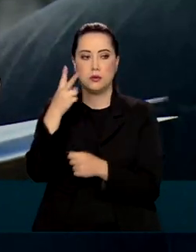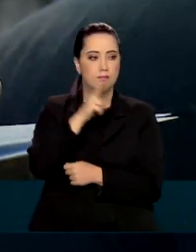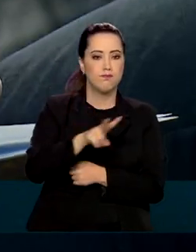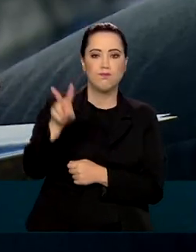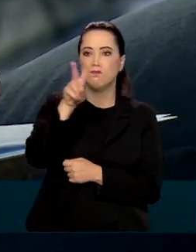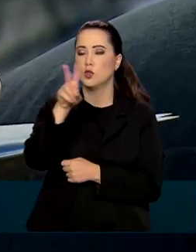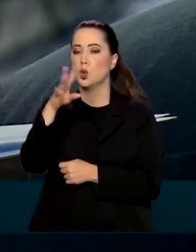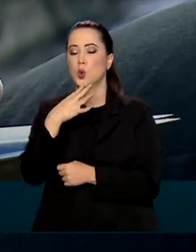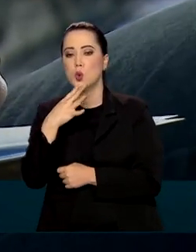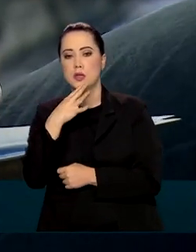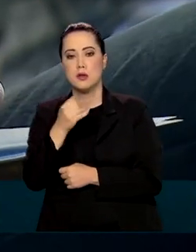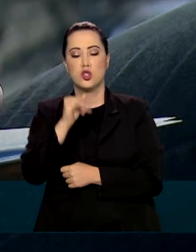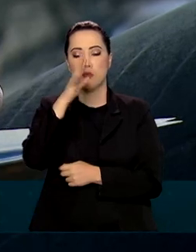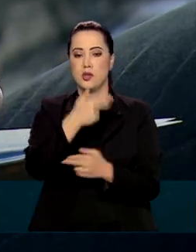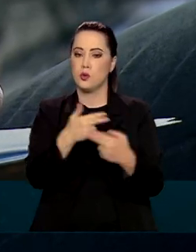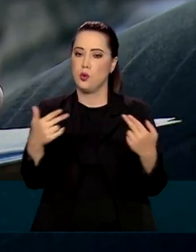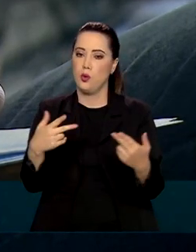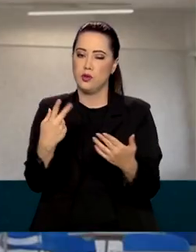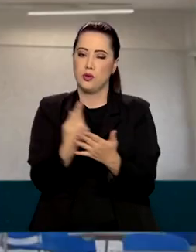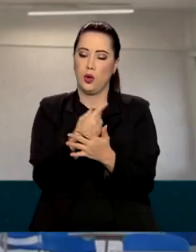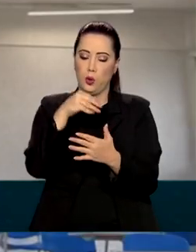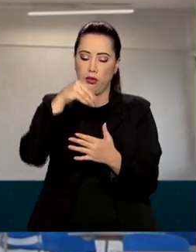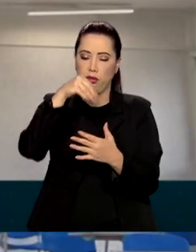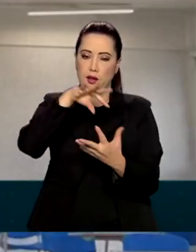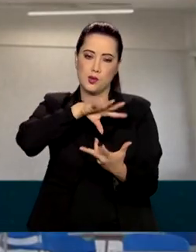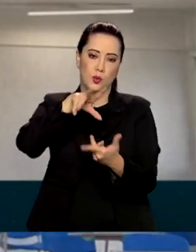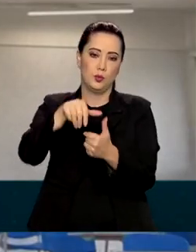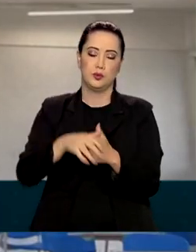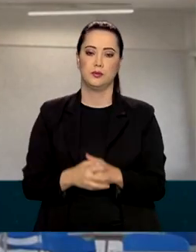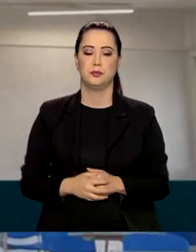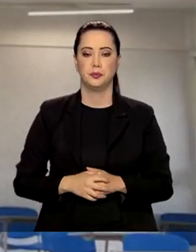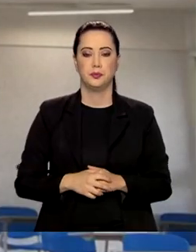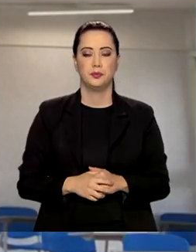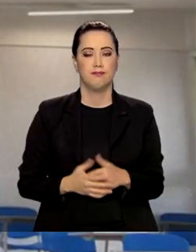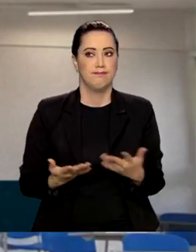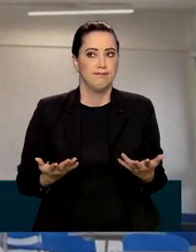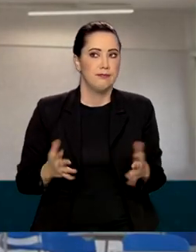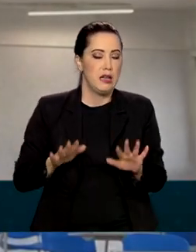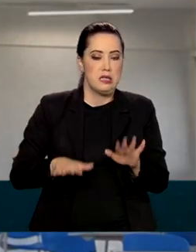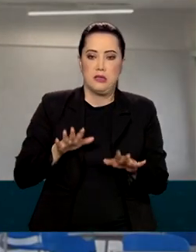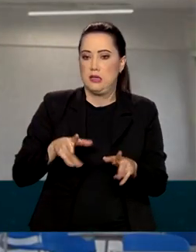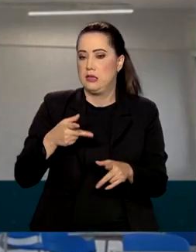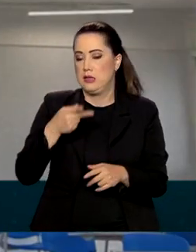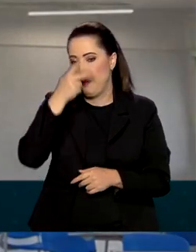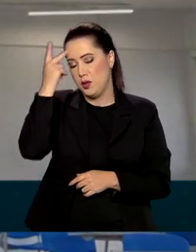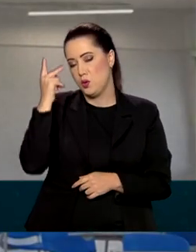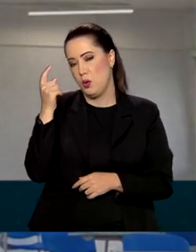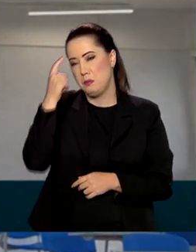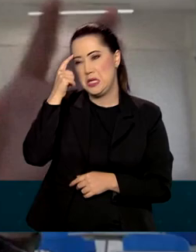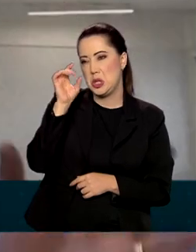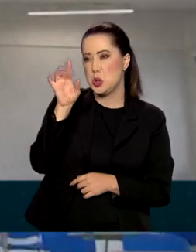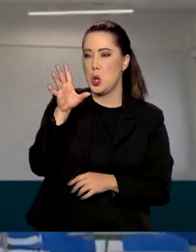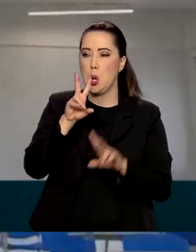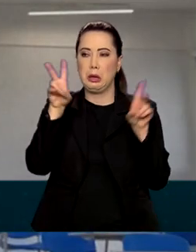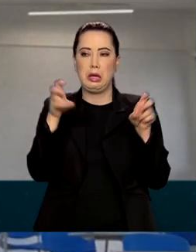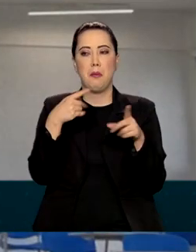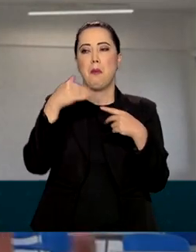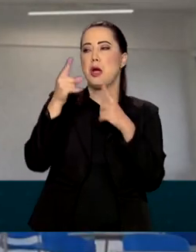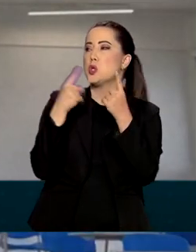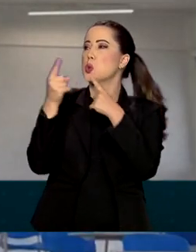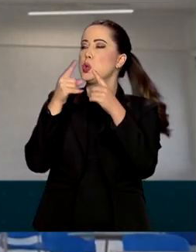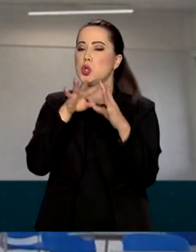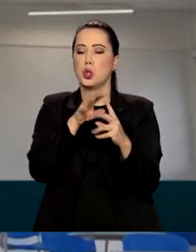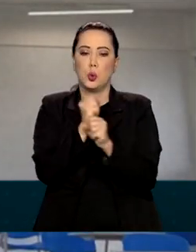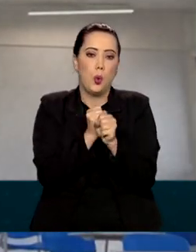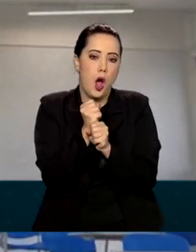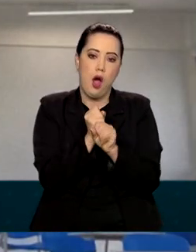mais profundo do que acontece no mundo. Muita gente imagina que o tema sempre será aquele que mais foi debatido ao longo do